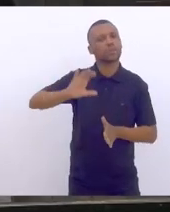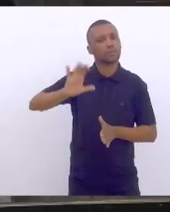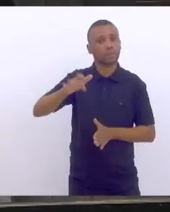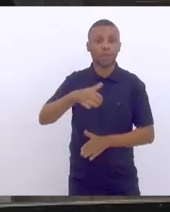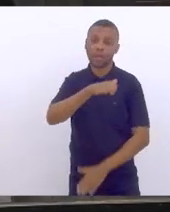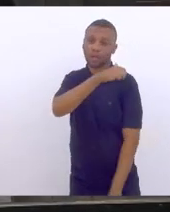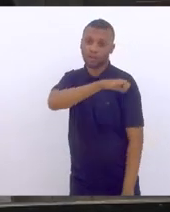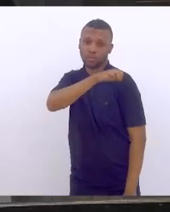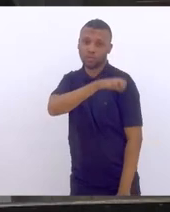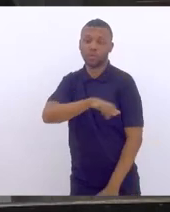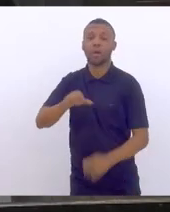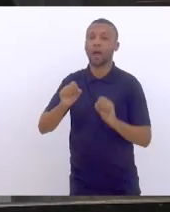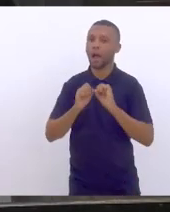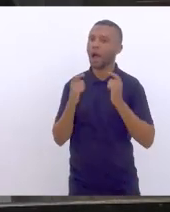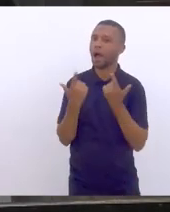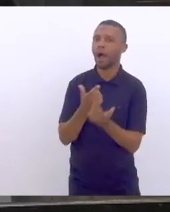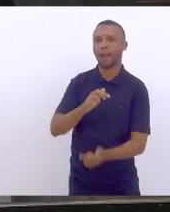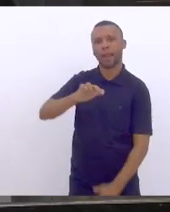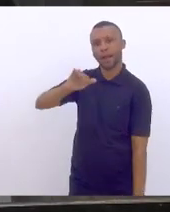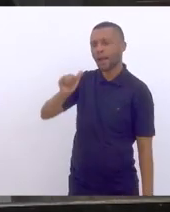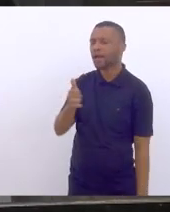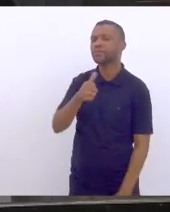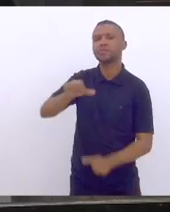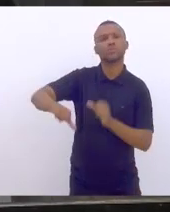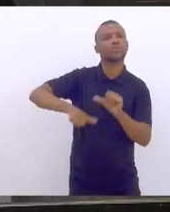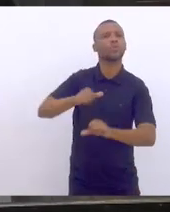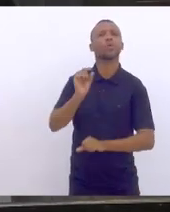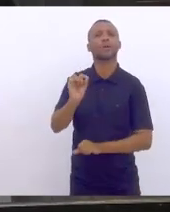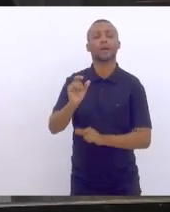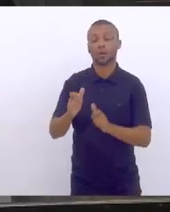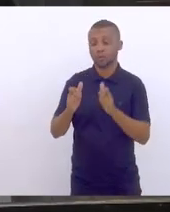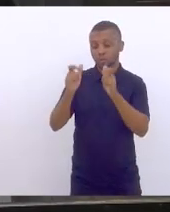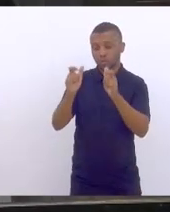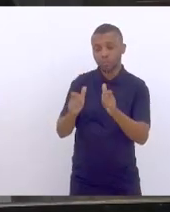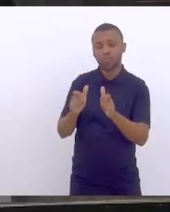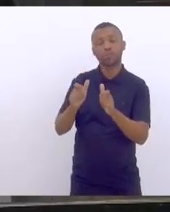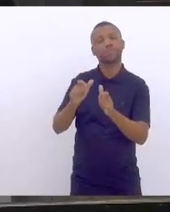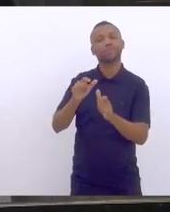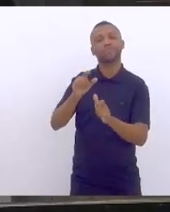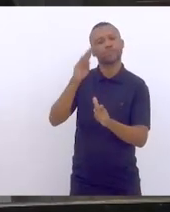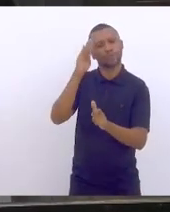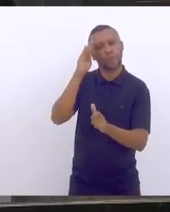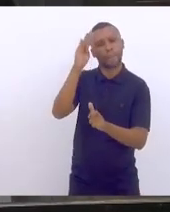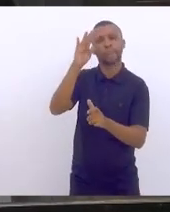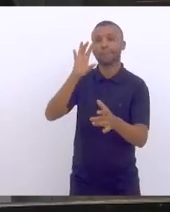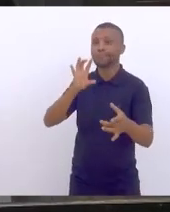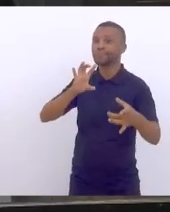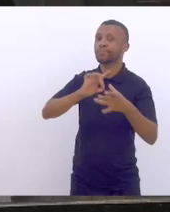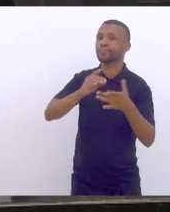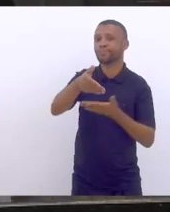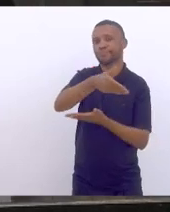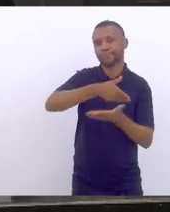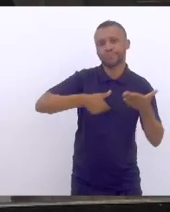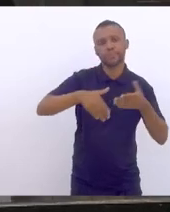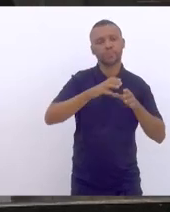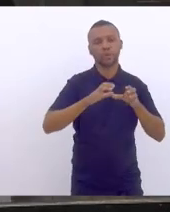a Assembleia Legislativa se tornou, inclusive, Marta Rocha, uma importante interlocutora da comunidade científica estadual,